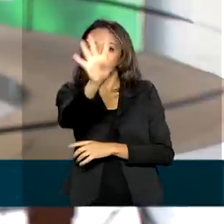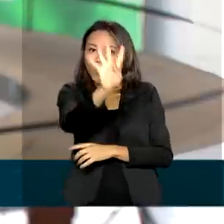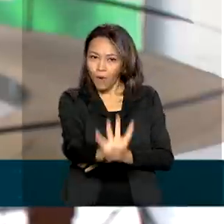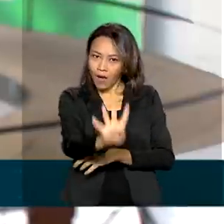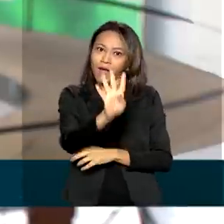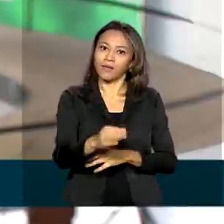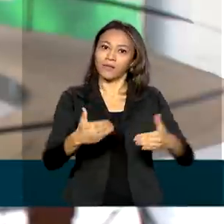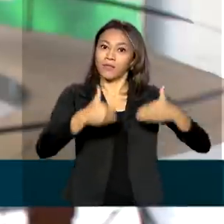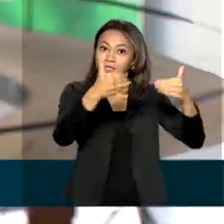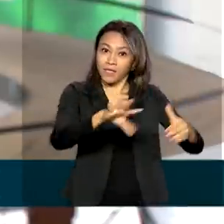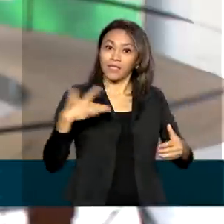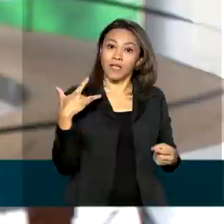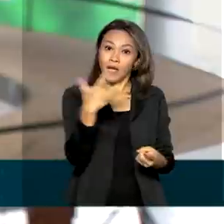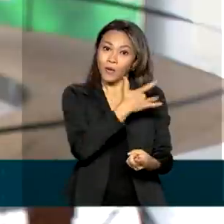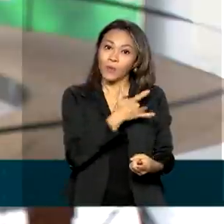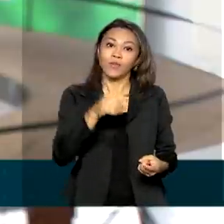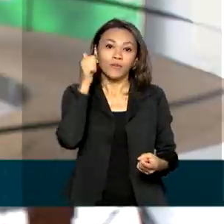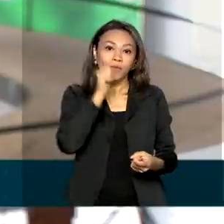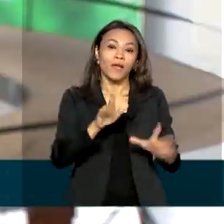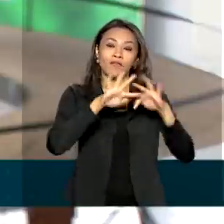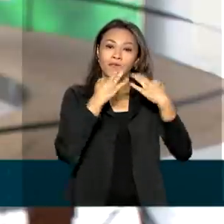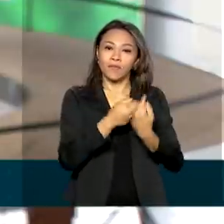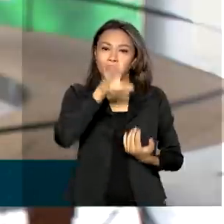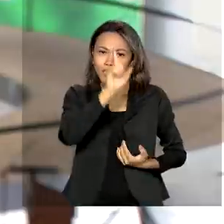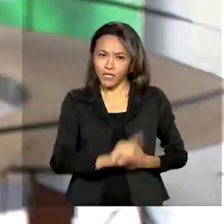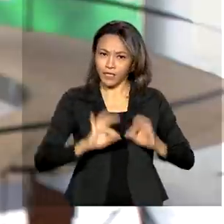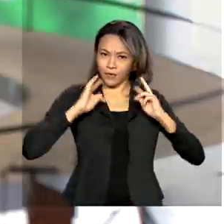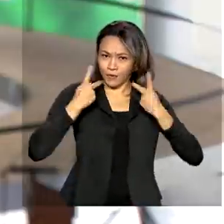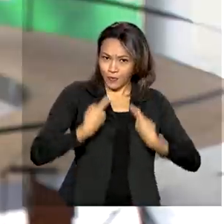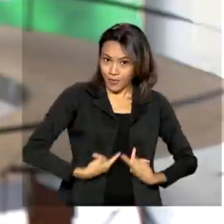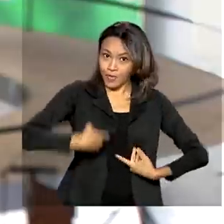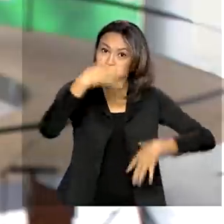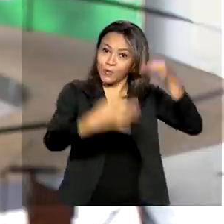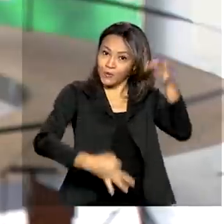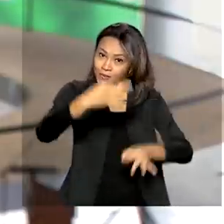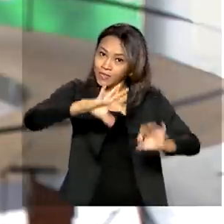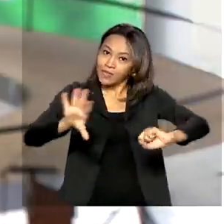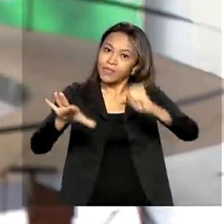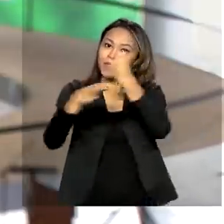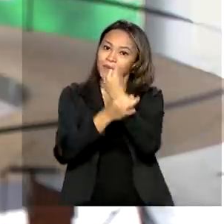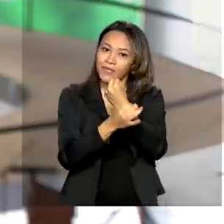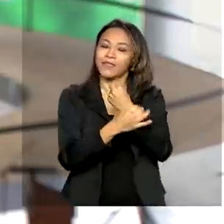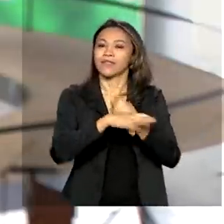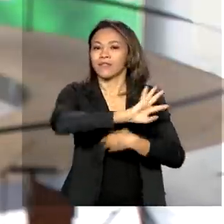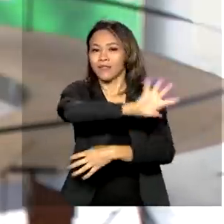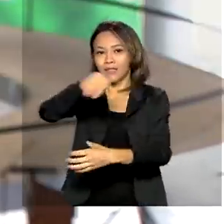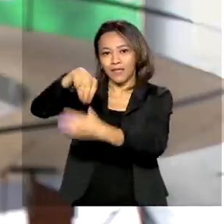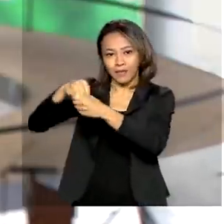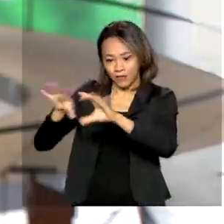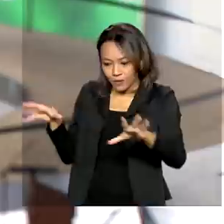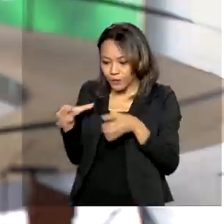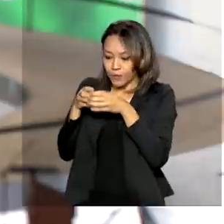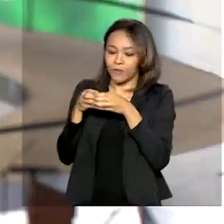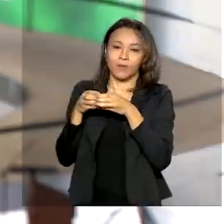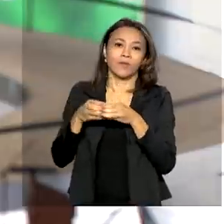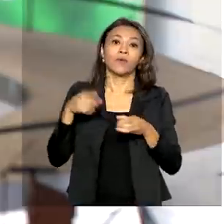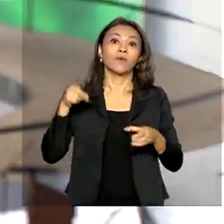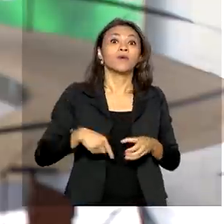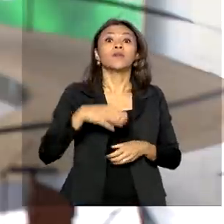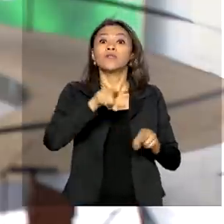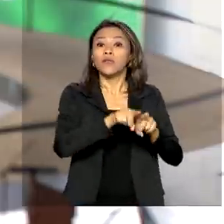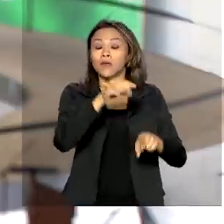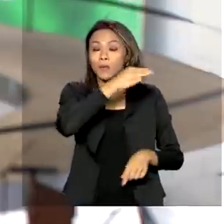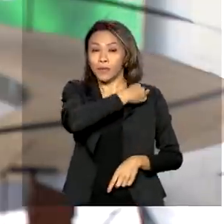Cidadania, Saúde, Mulher, Família e Direitos Humanos e Justiça e Segurança Pública. O ministro da Justiça e Segurança Pública, André